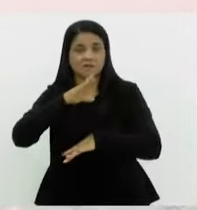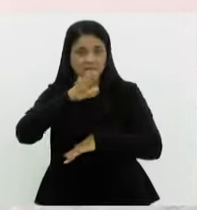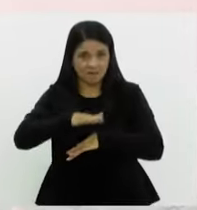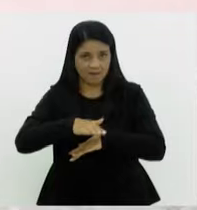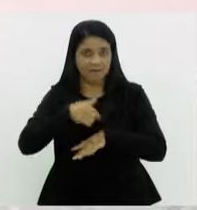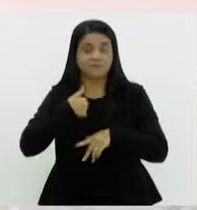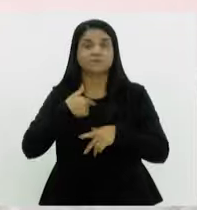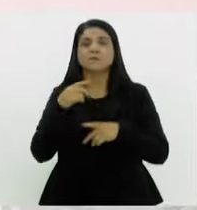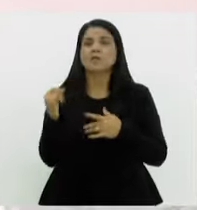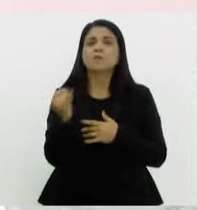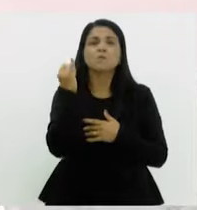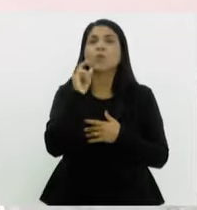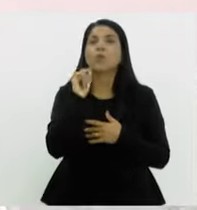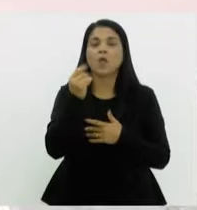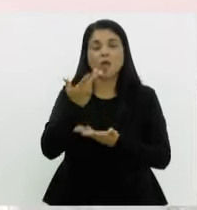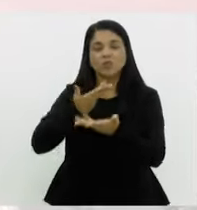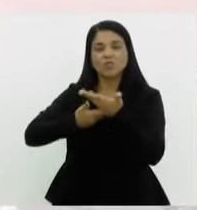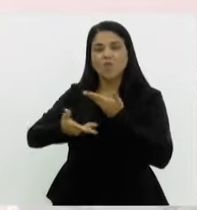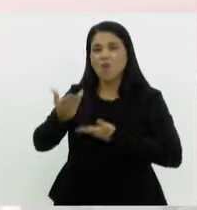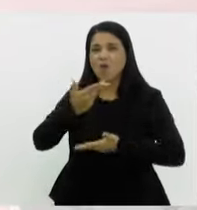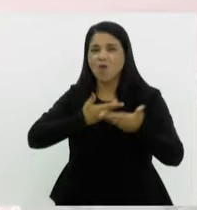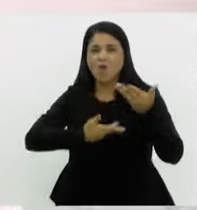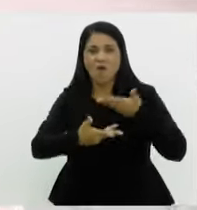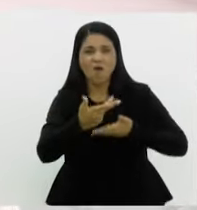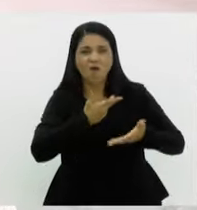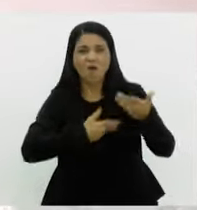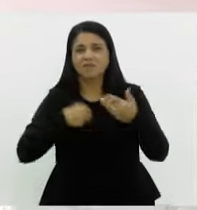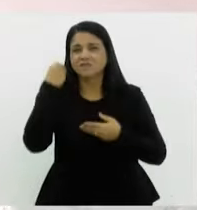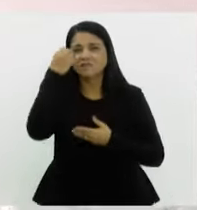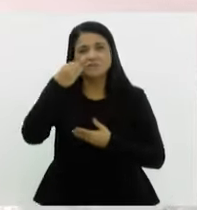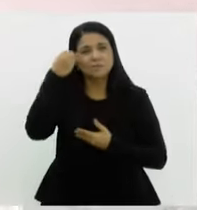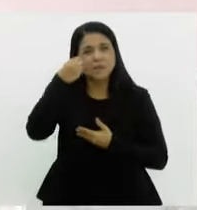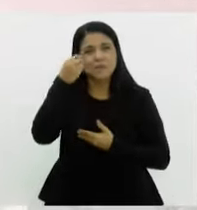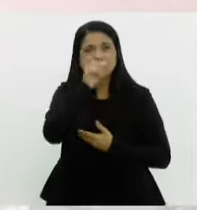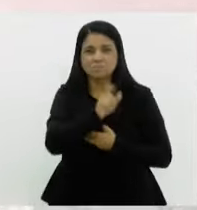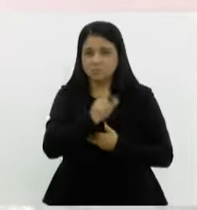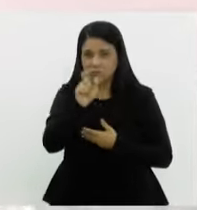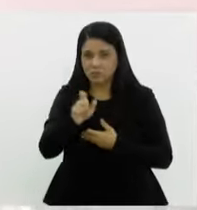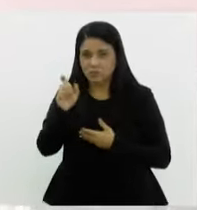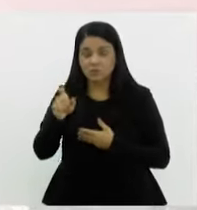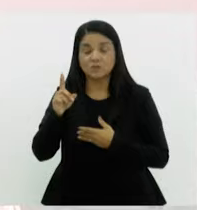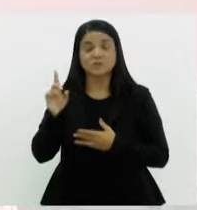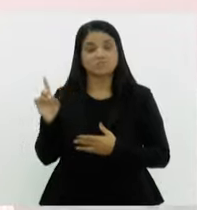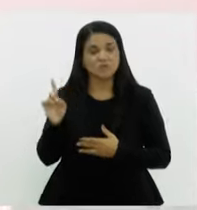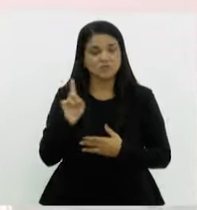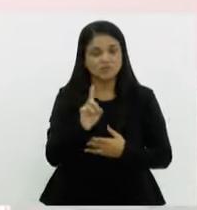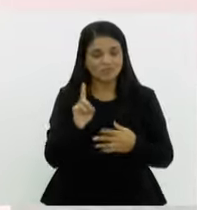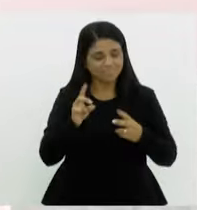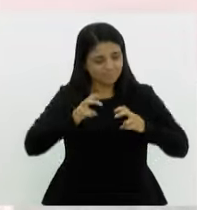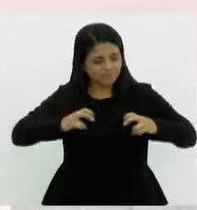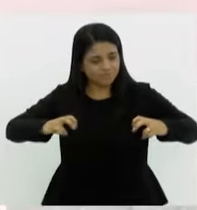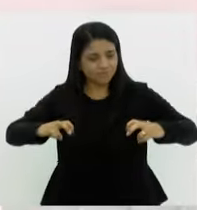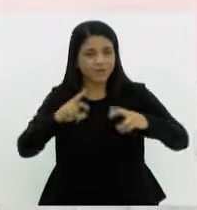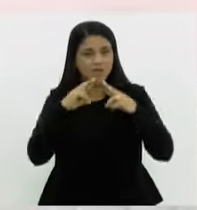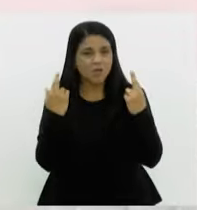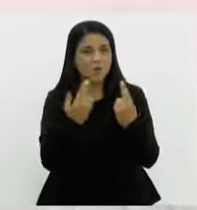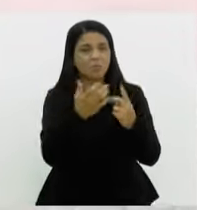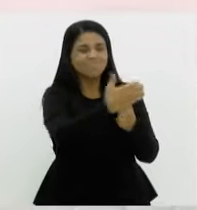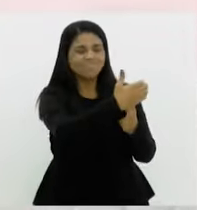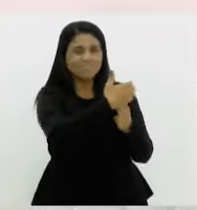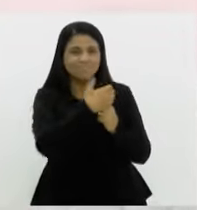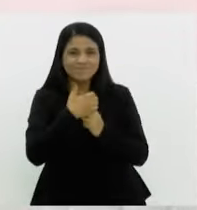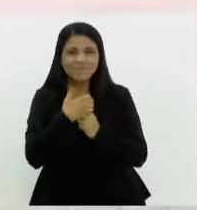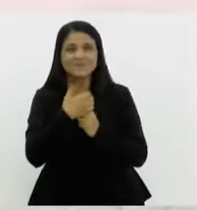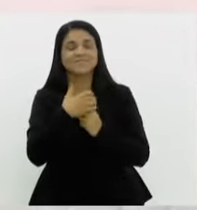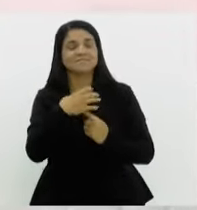é mais importante, é a troca, a troca de experiência entre as pessoas. As pessoas chegam lá e elas se sentem acolhidas, elas